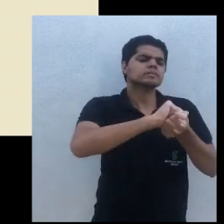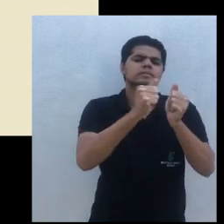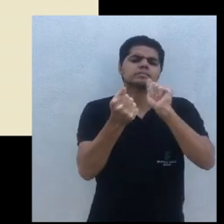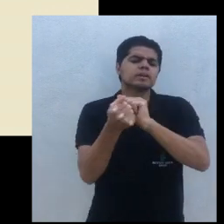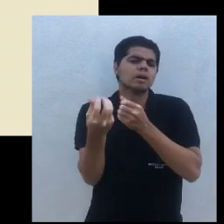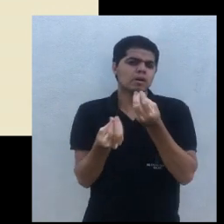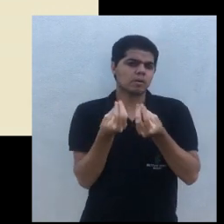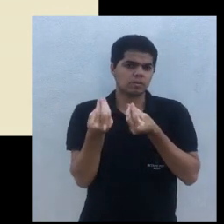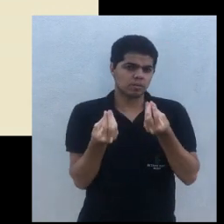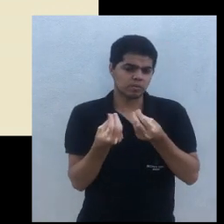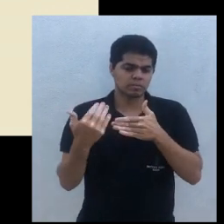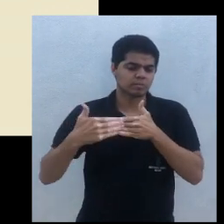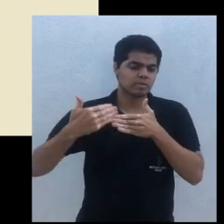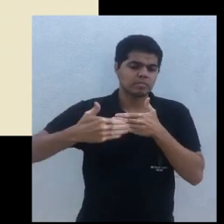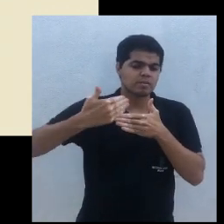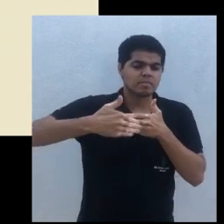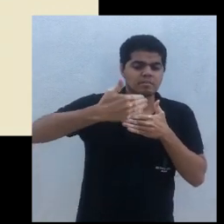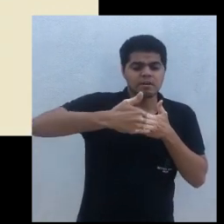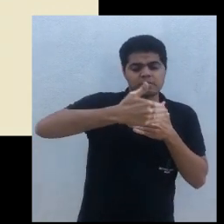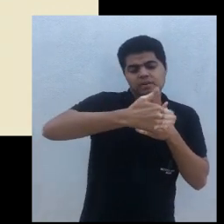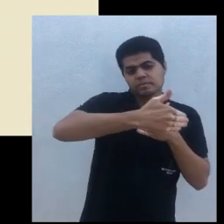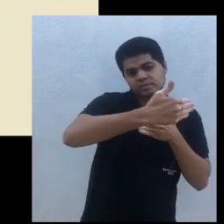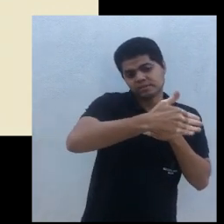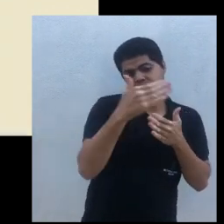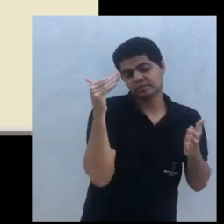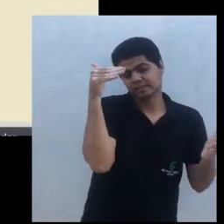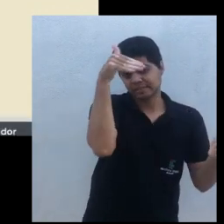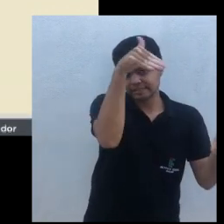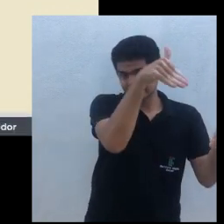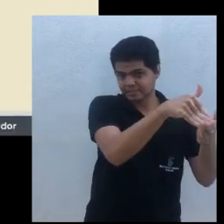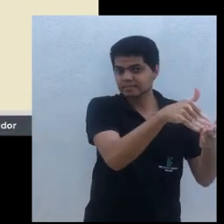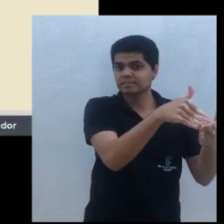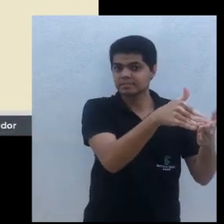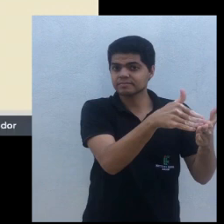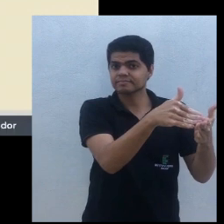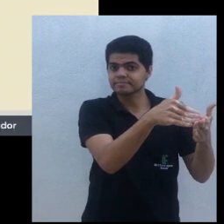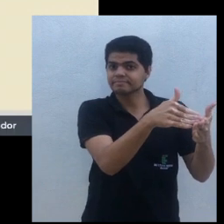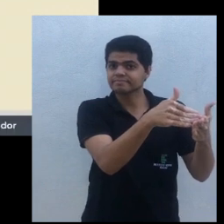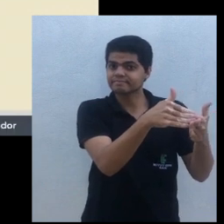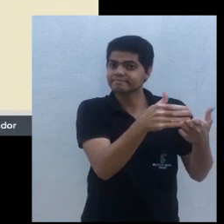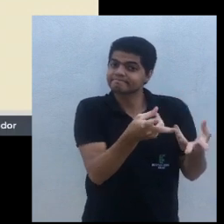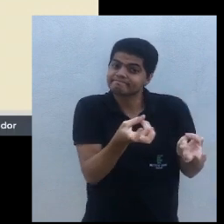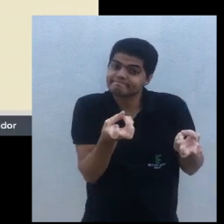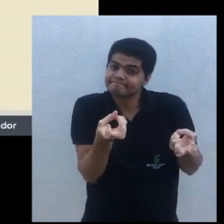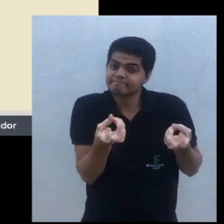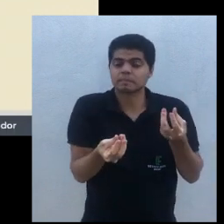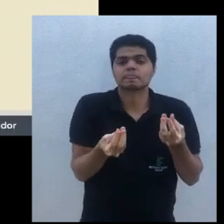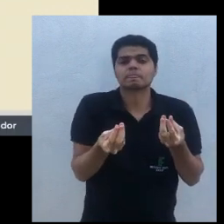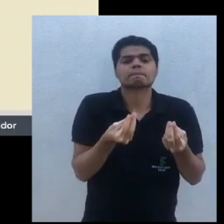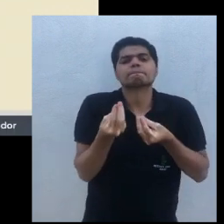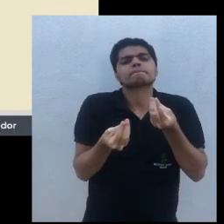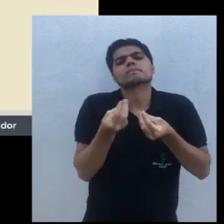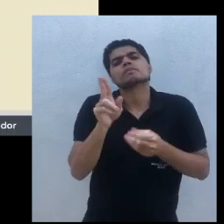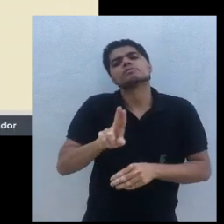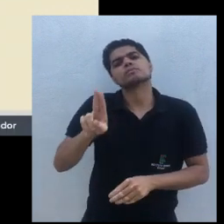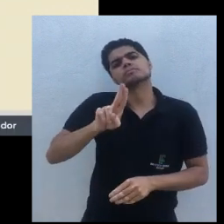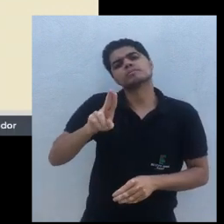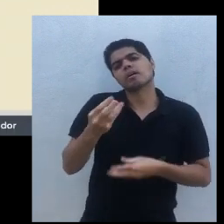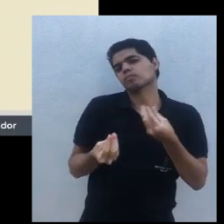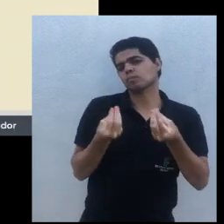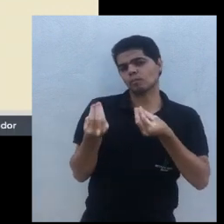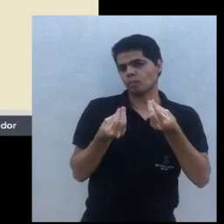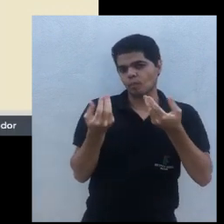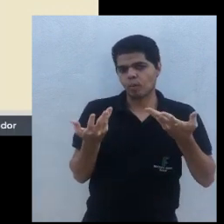adaptar, porque eu vou passar por todos esses estágios, até chegar lá adiante. Então, quais espécies eu vou trabalhar. Então, de que